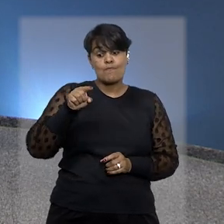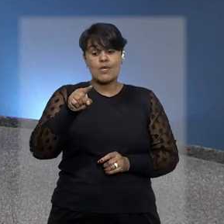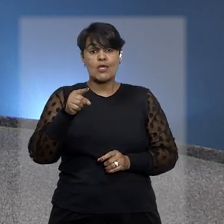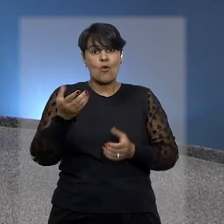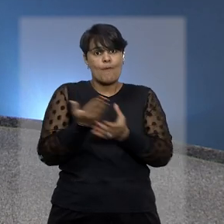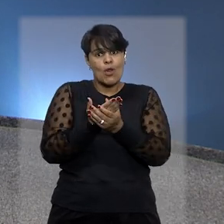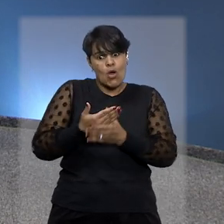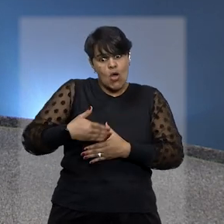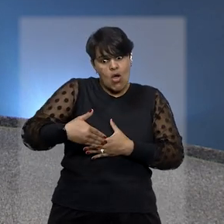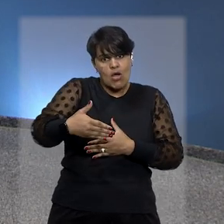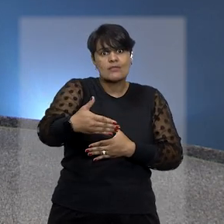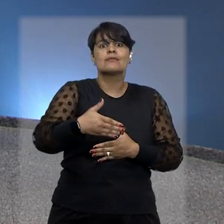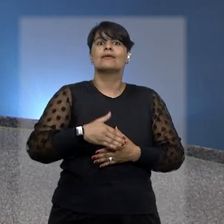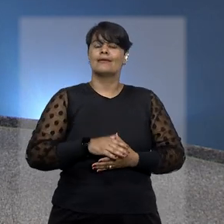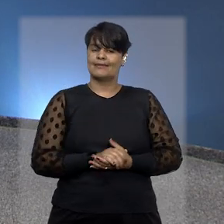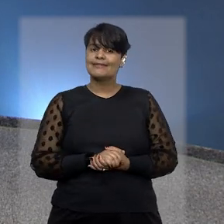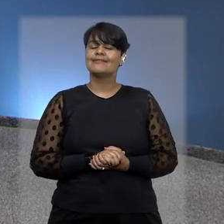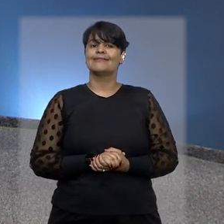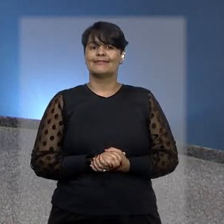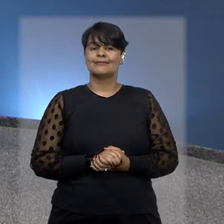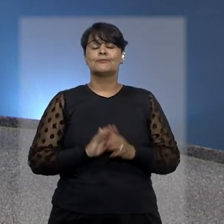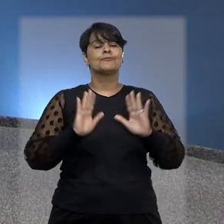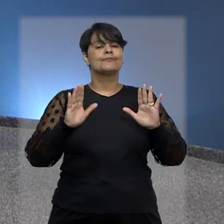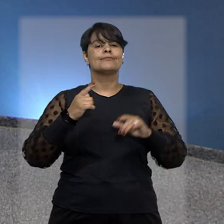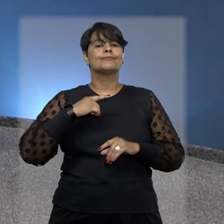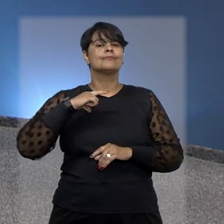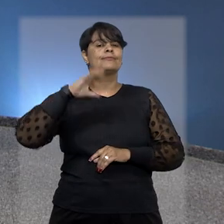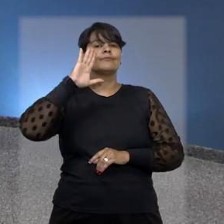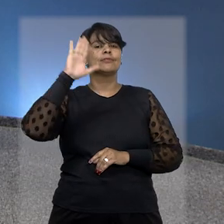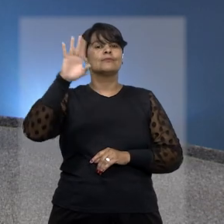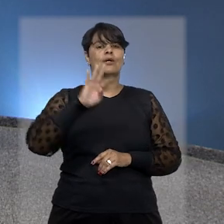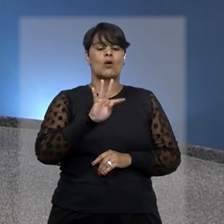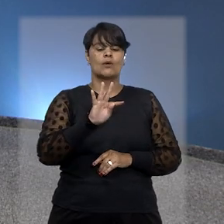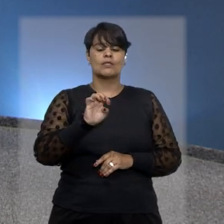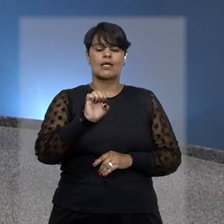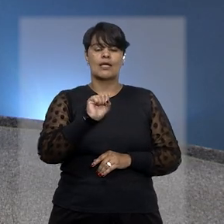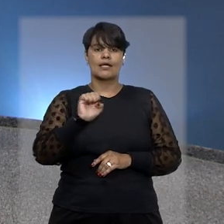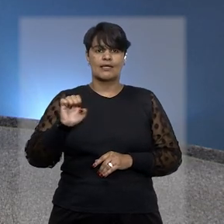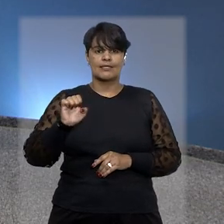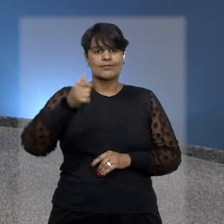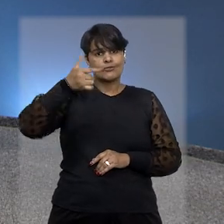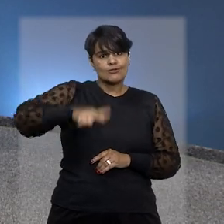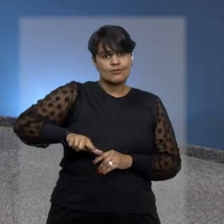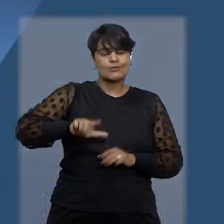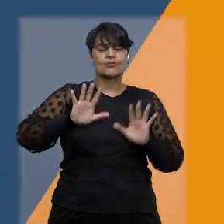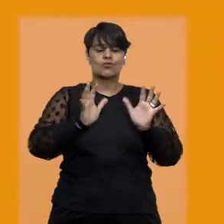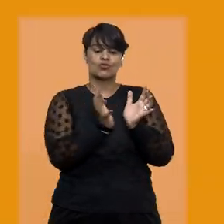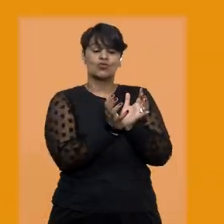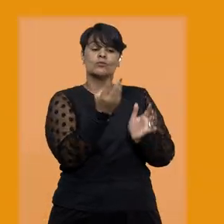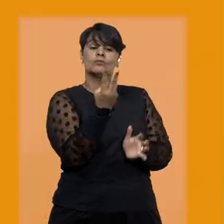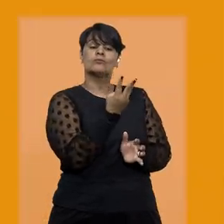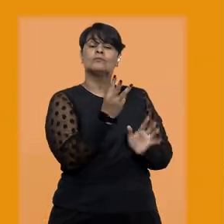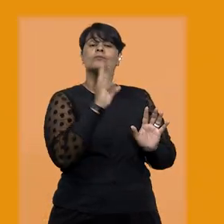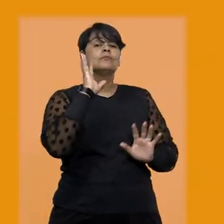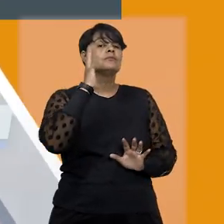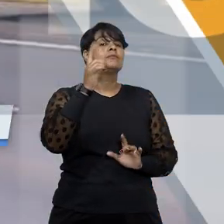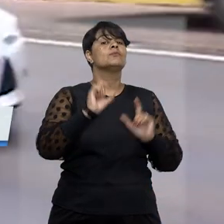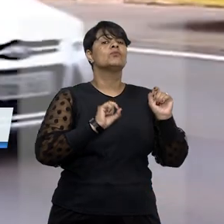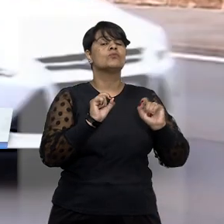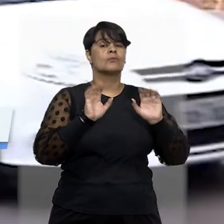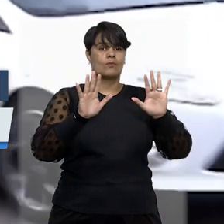processos no período. Entre as principais teses repetitivas fixadas, a terceira sessão definiu